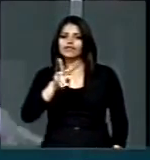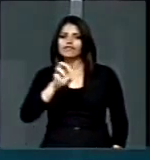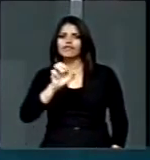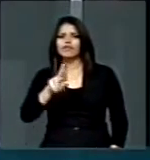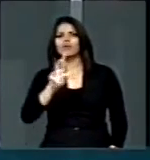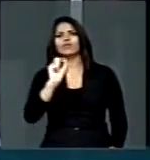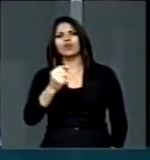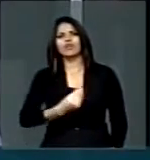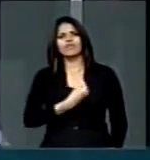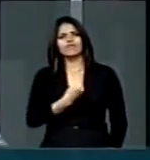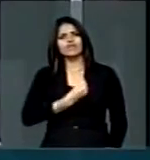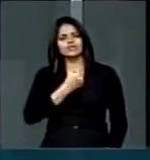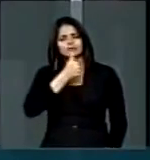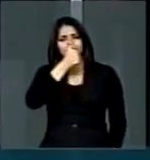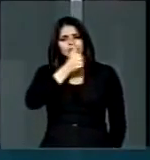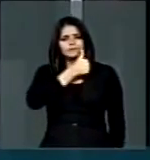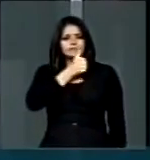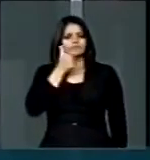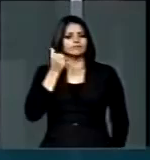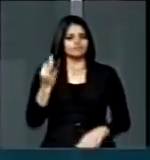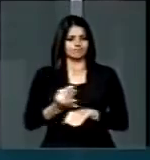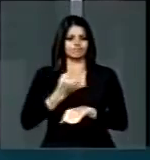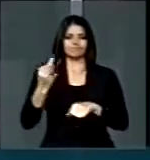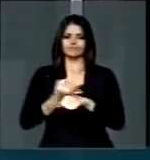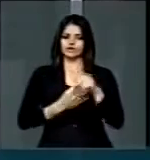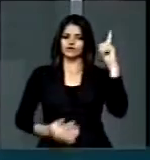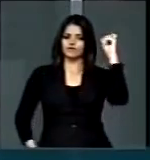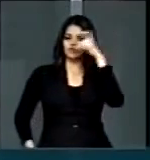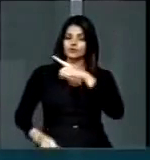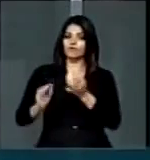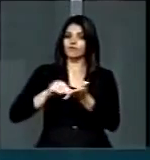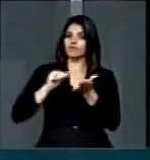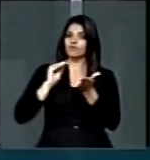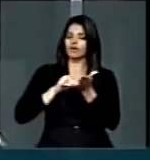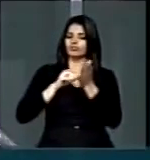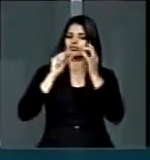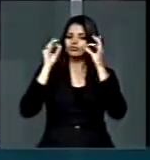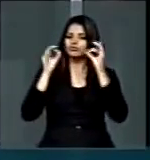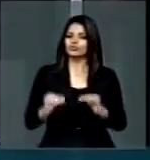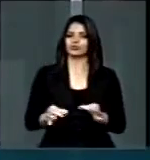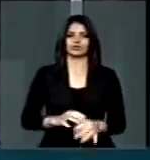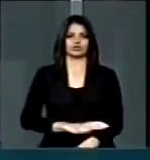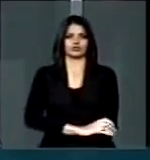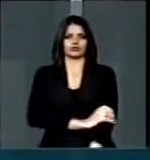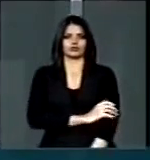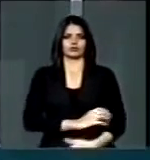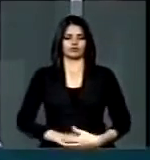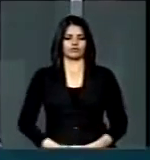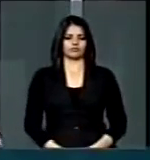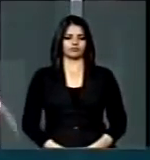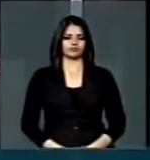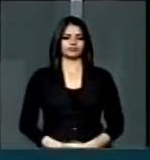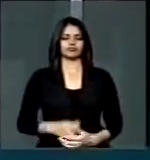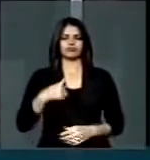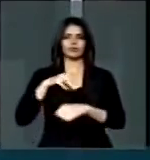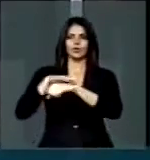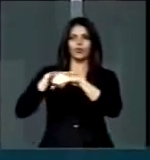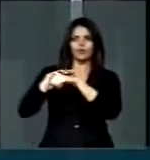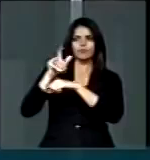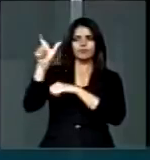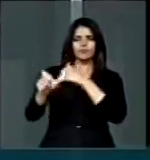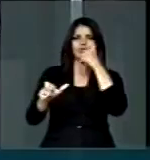sobreviver. Essa injustiça precisa acabar no nosso país. Estava falando com uma aposentada do meu